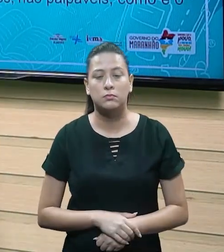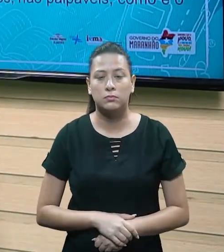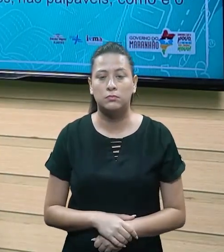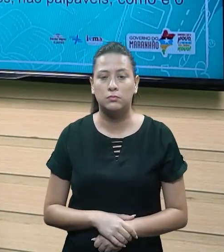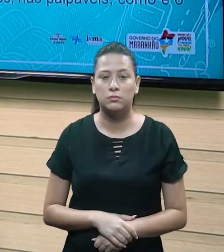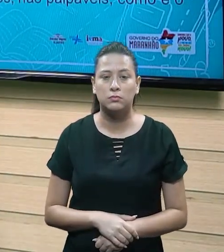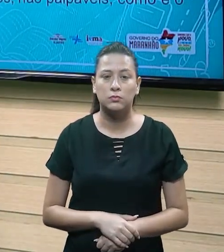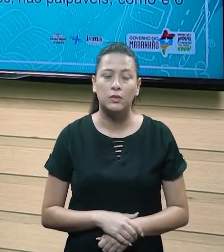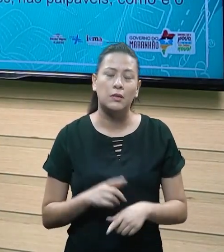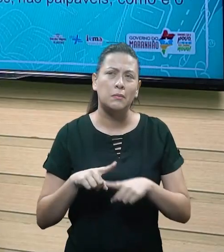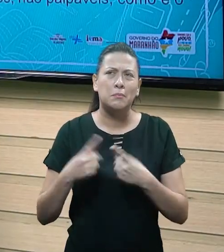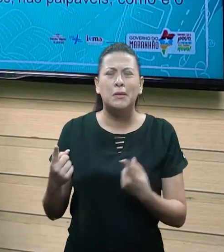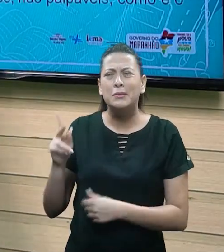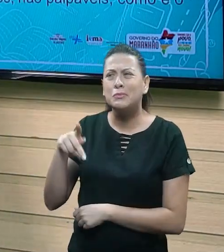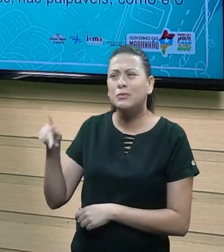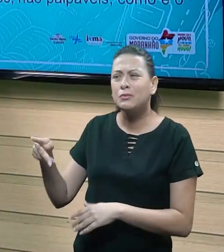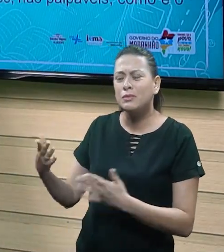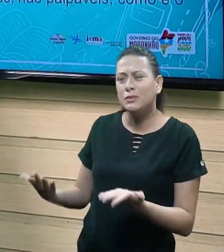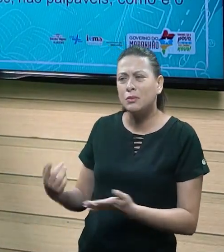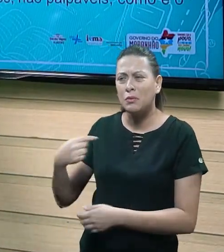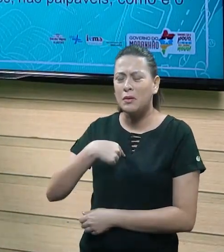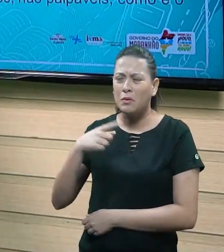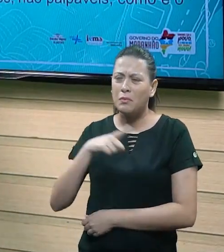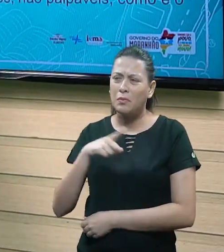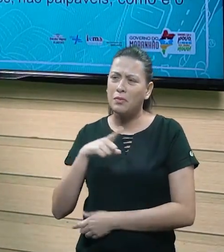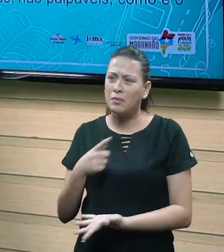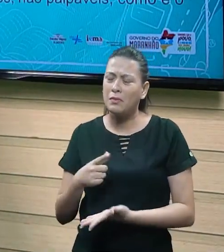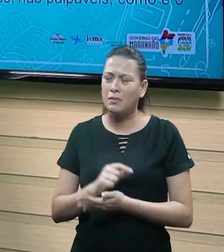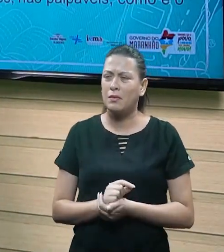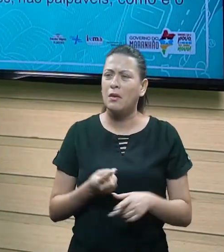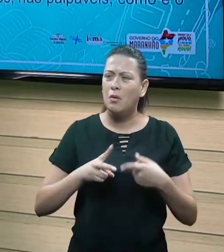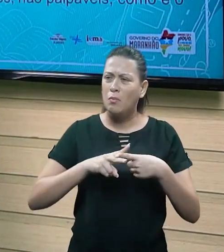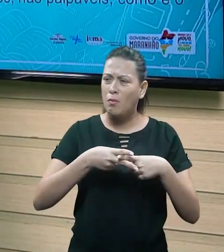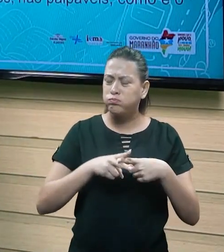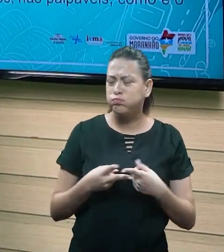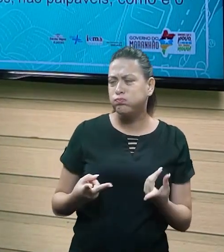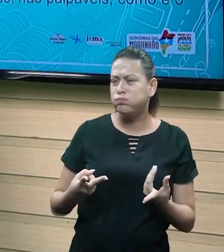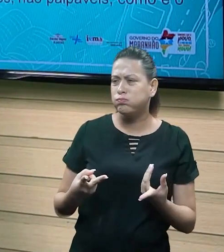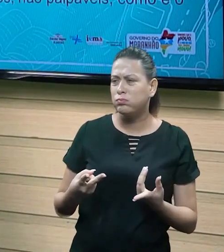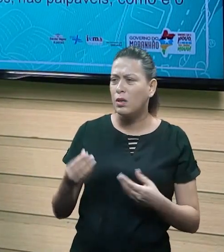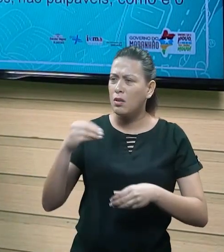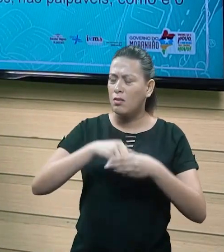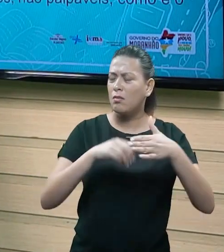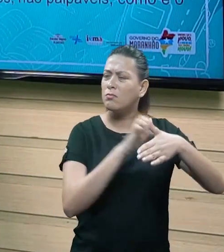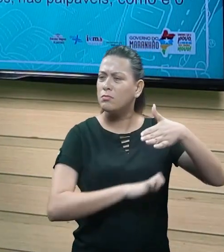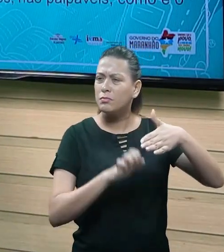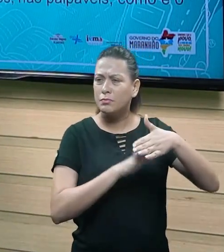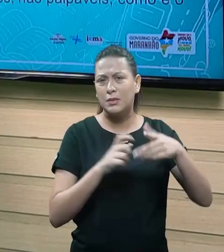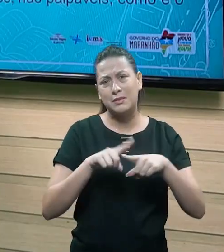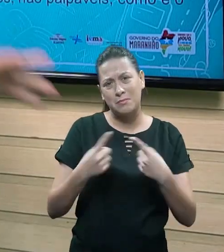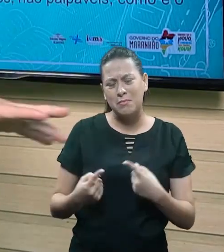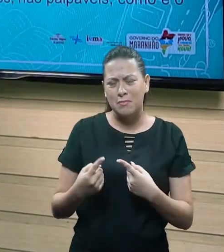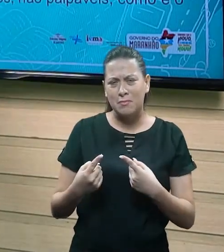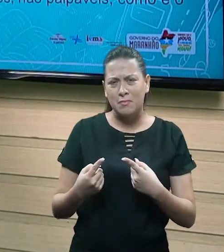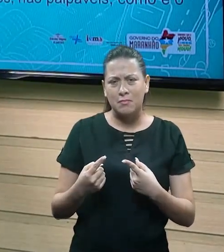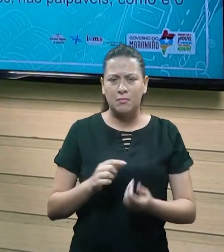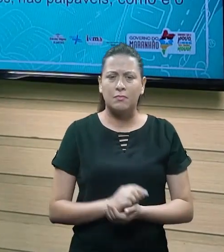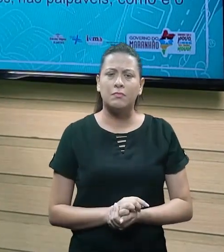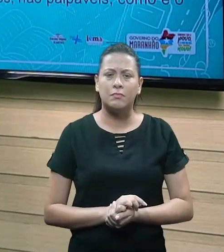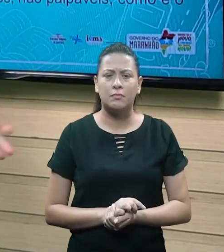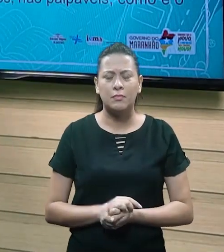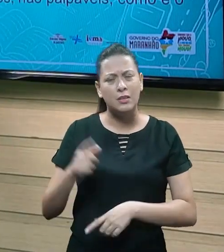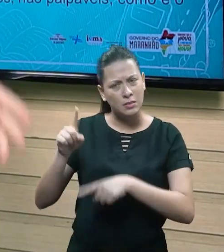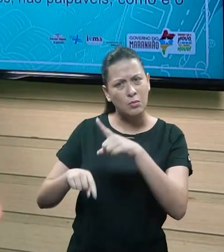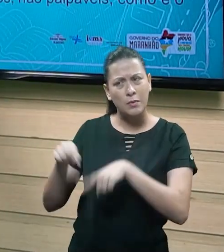palpáveis, tá? Então, o professor quer dizer que eu tenho uma máquina dentro da minha empresa e essa máquina é um bem meu,